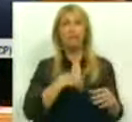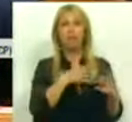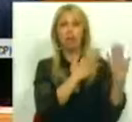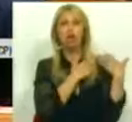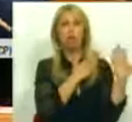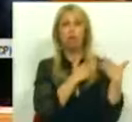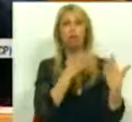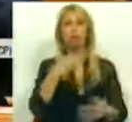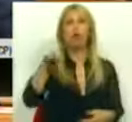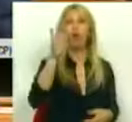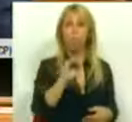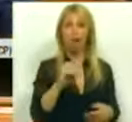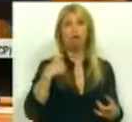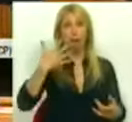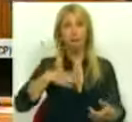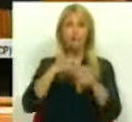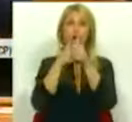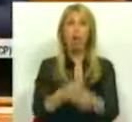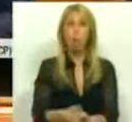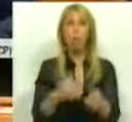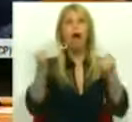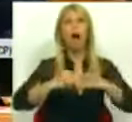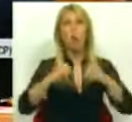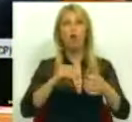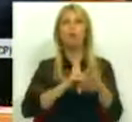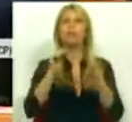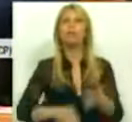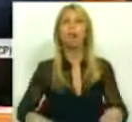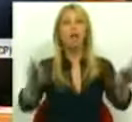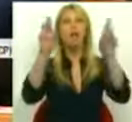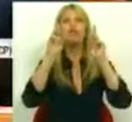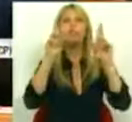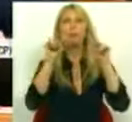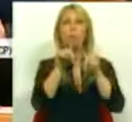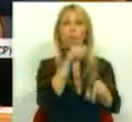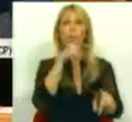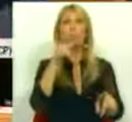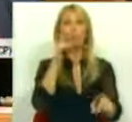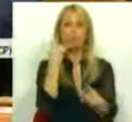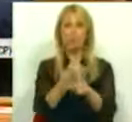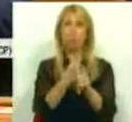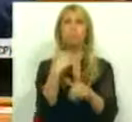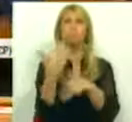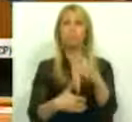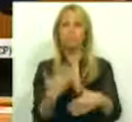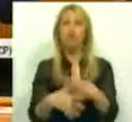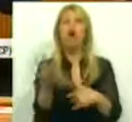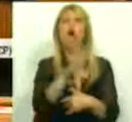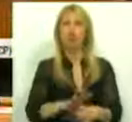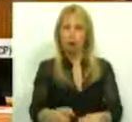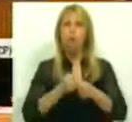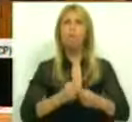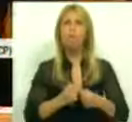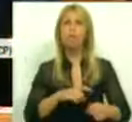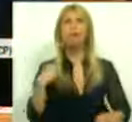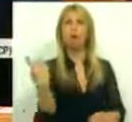cumprir o memorando que assinou. Esperemos que este compromisso se mantenha de forma firme e não